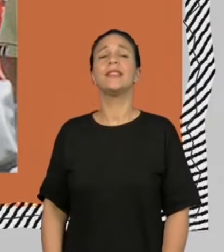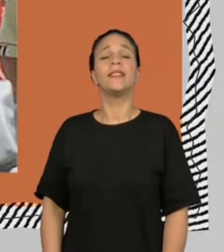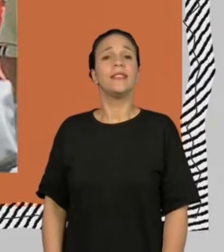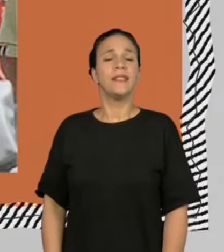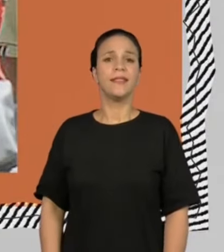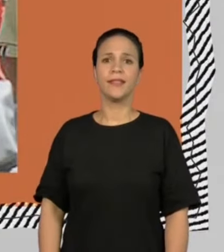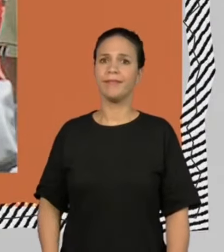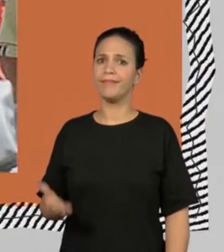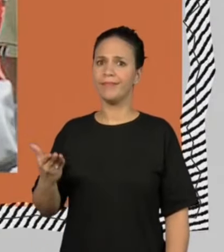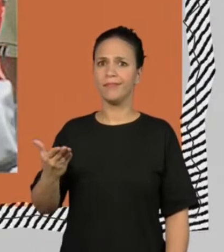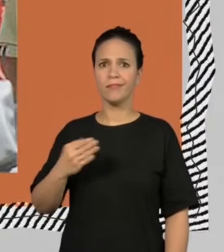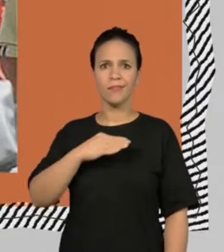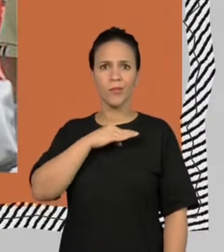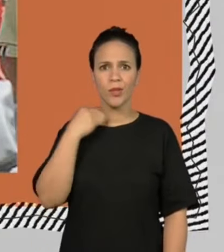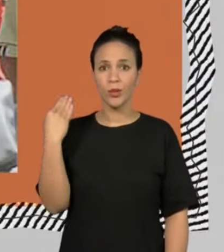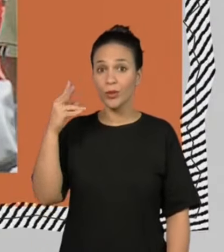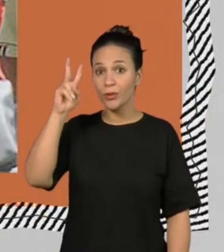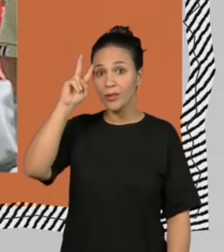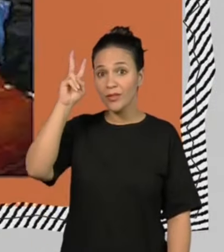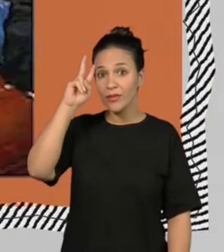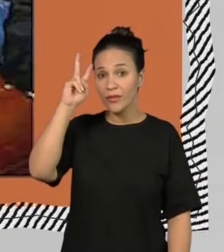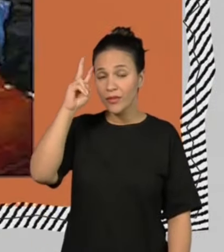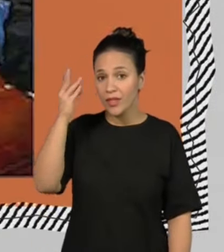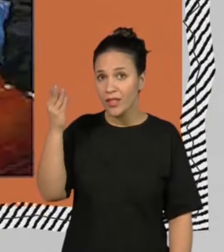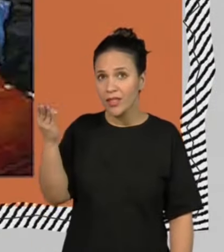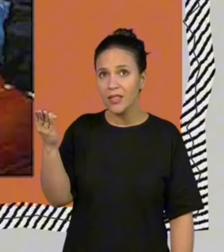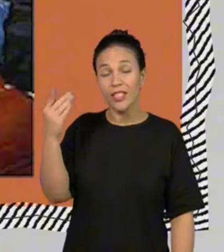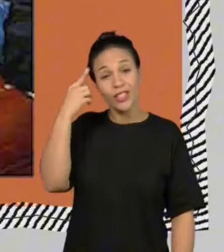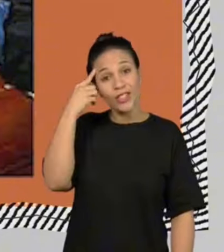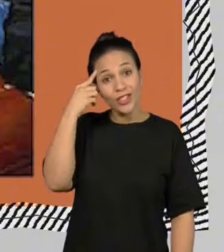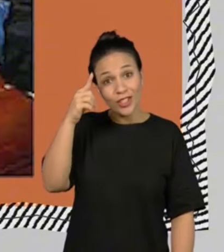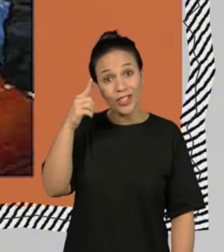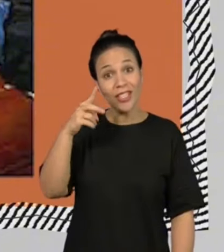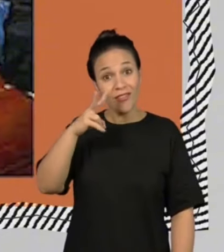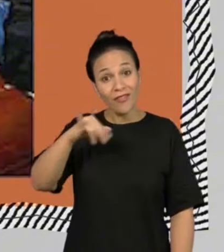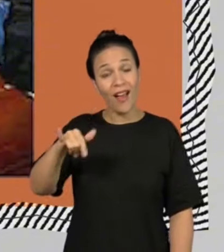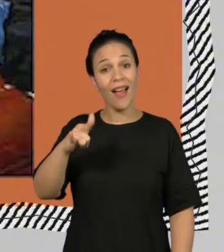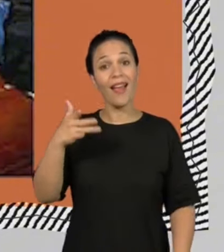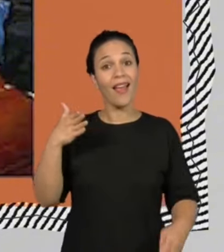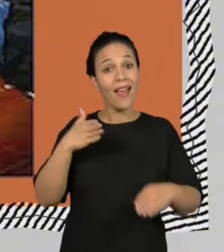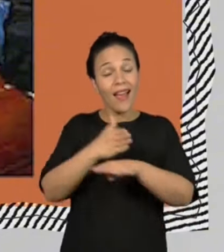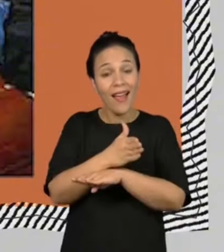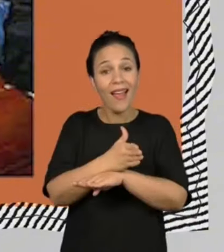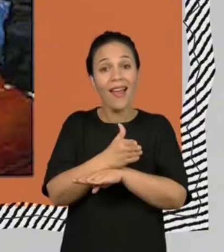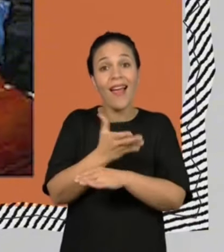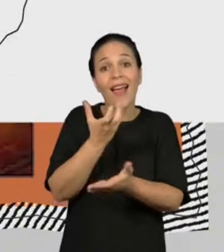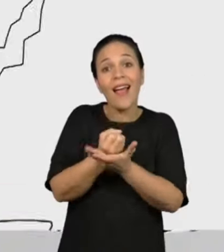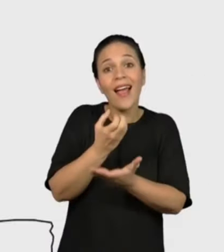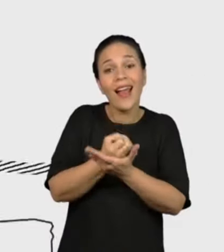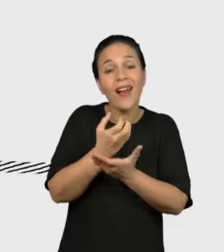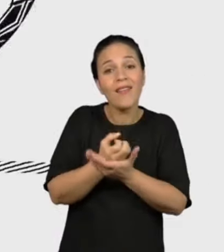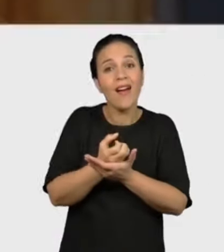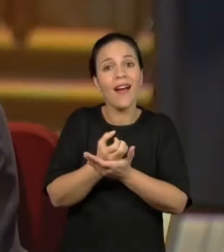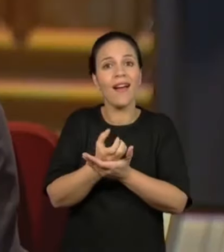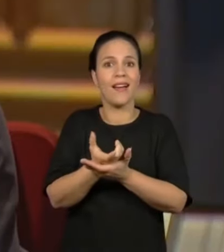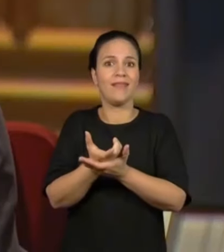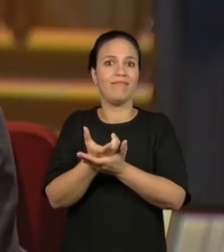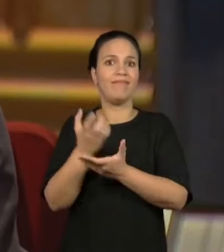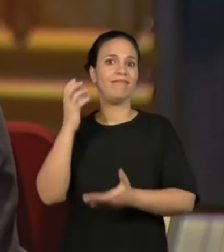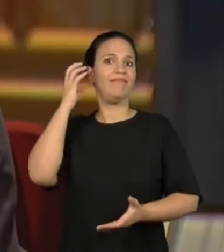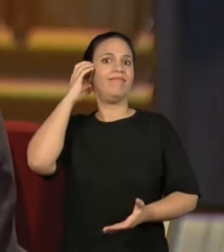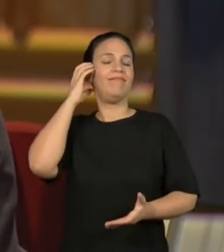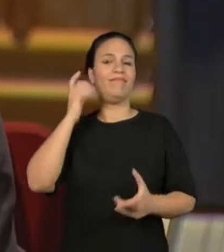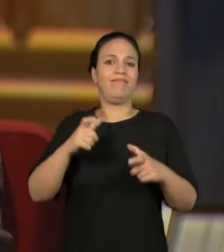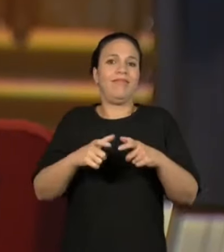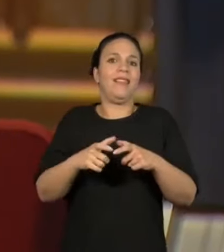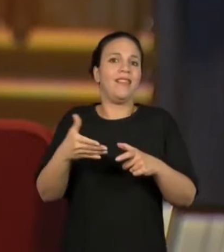ele morreu numa segunda-feira, num dia que estávamos entrando em estúdio para gravar um disco. Eu tinha ido para o Rio de